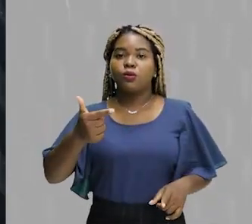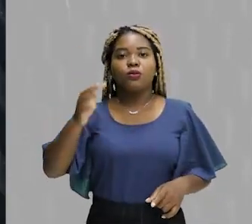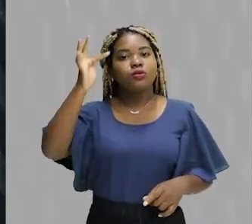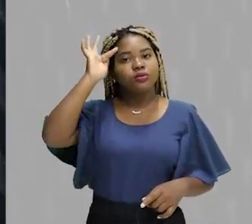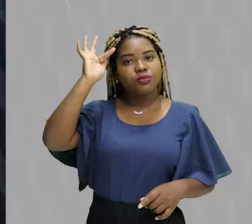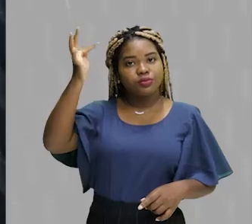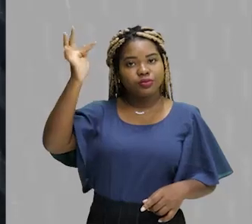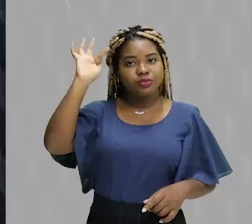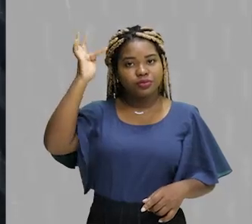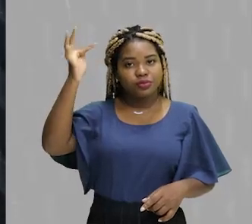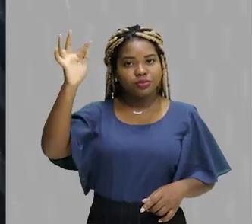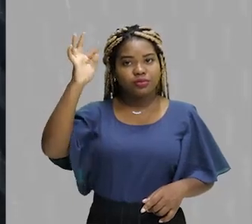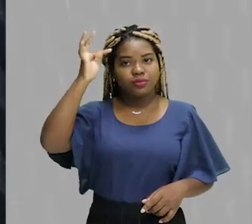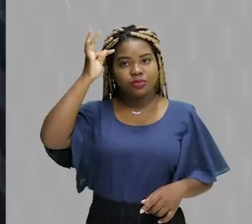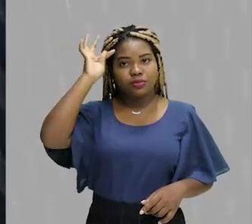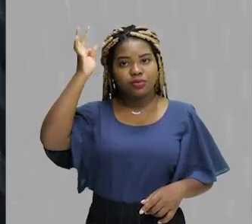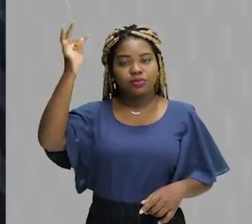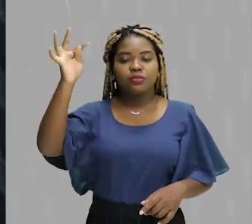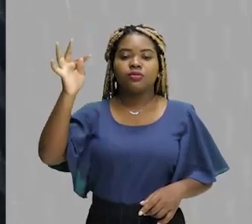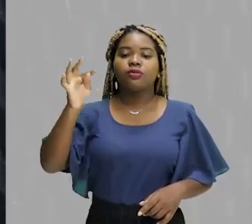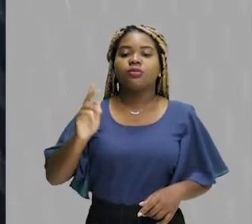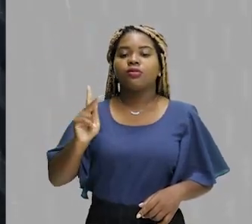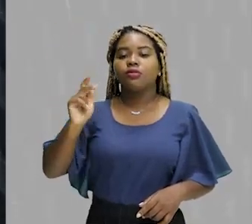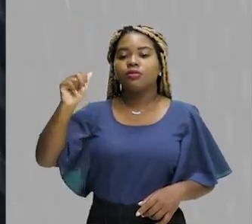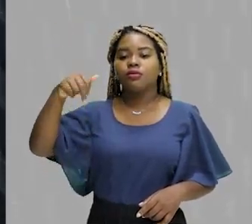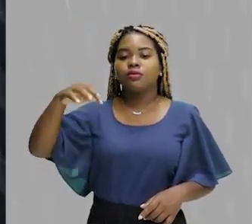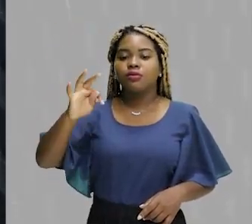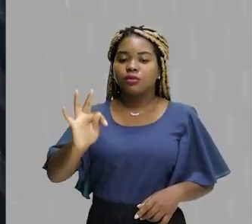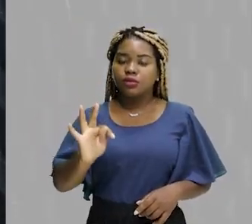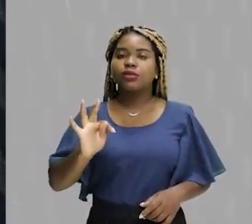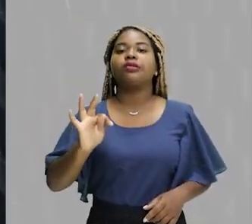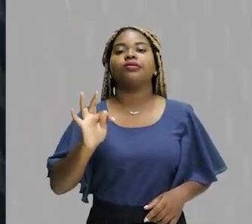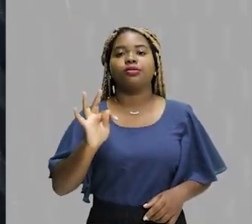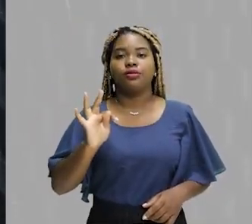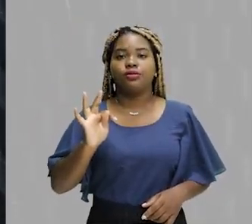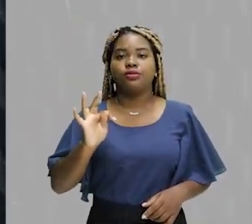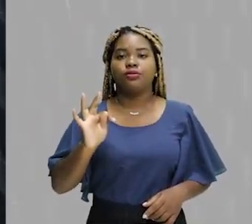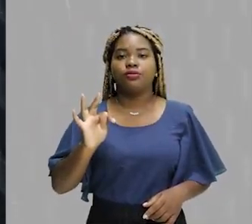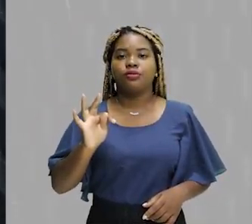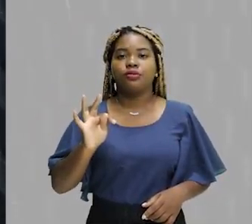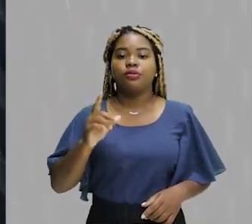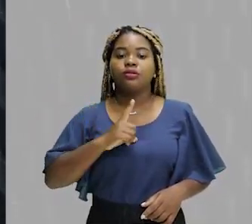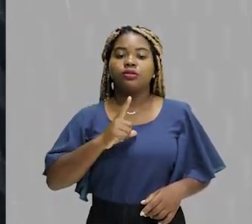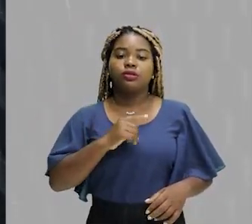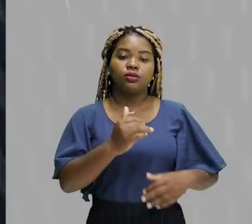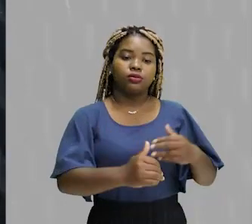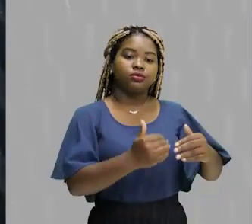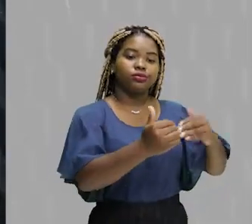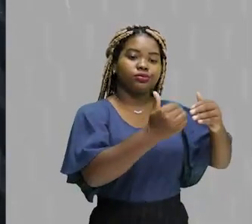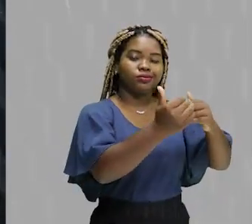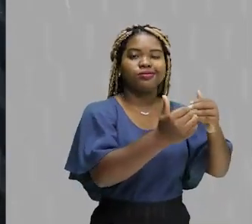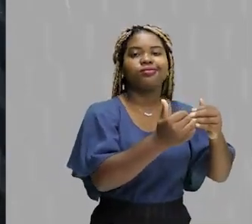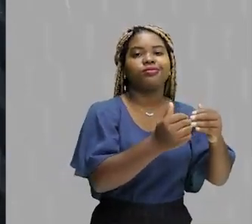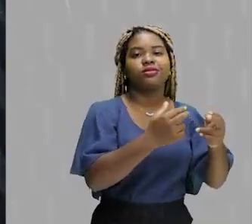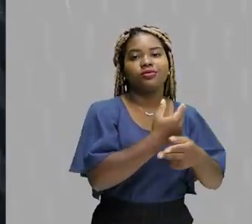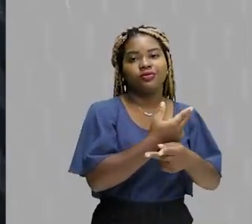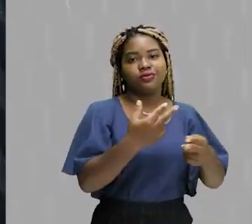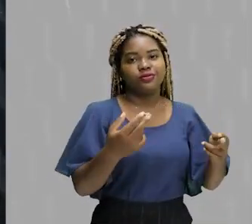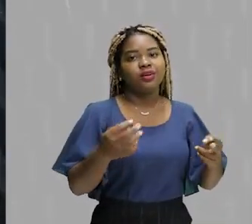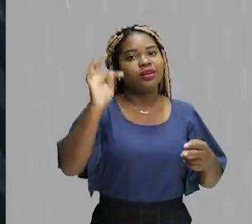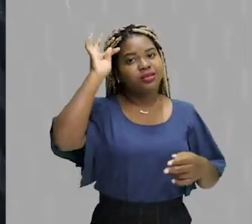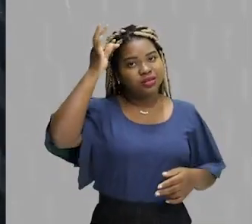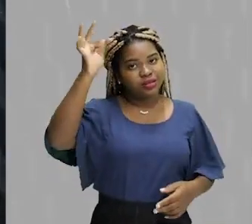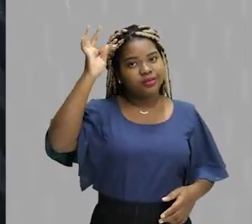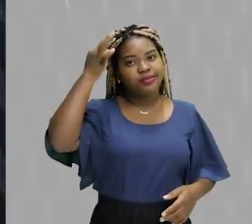conhecimento, Immanuel Kant. Kant vai também desenvolver várias teorias sobre a estética enquanto área da